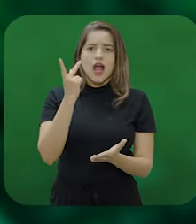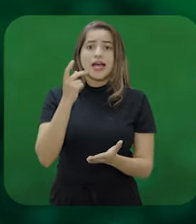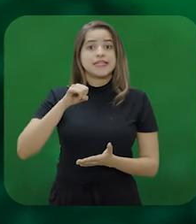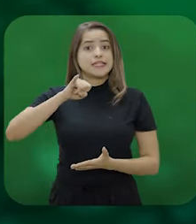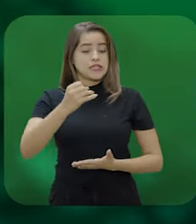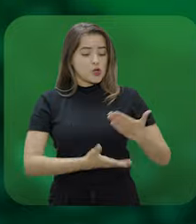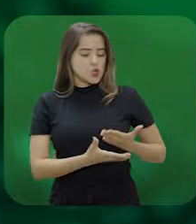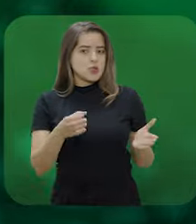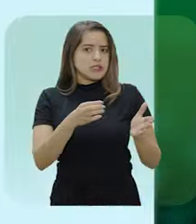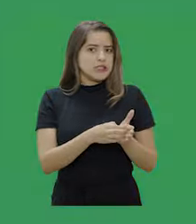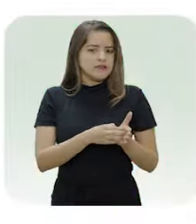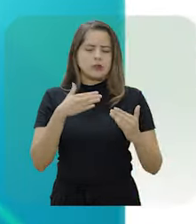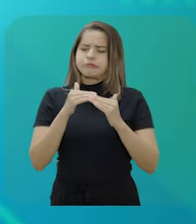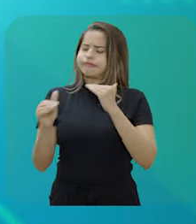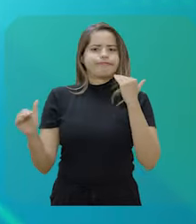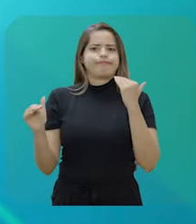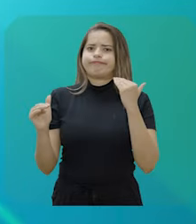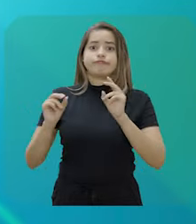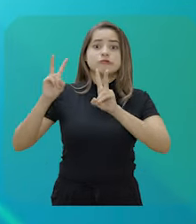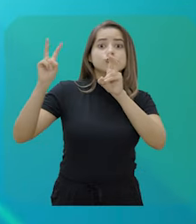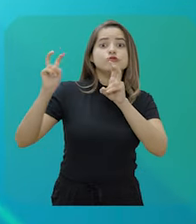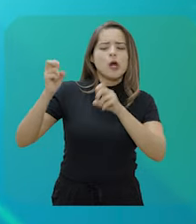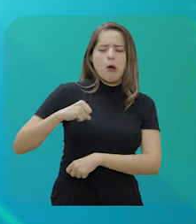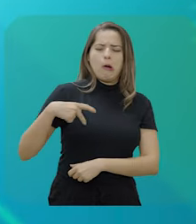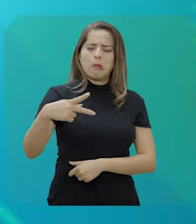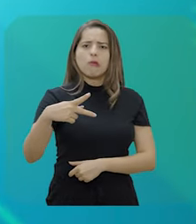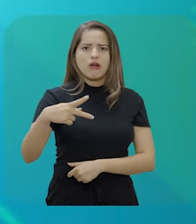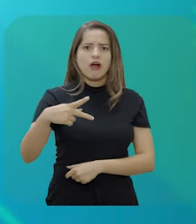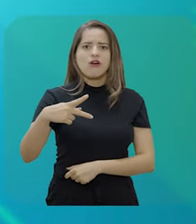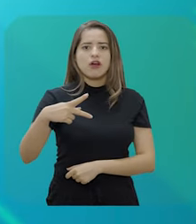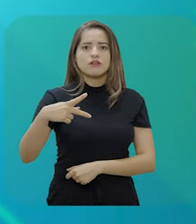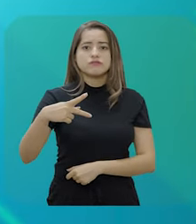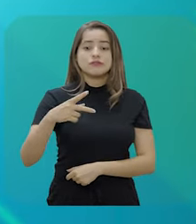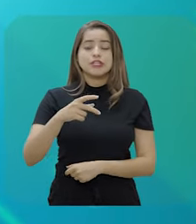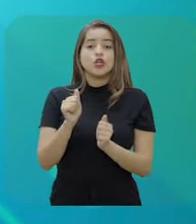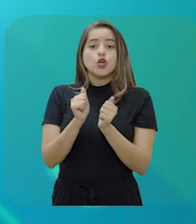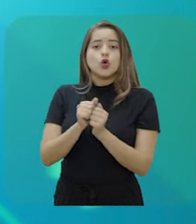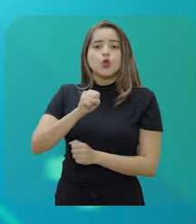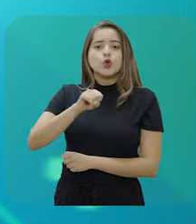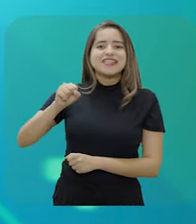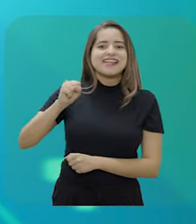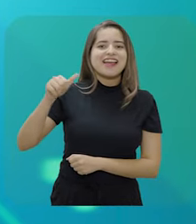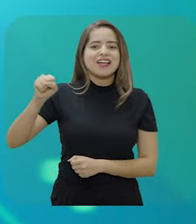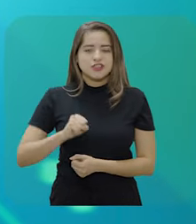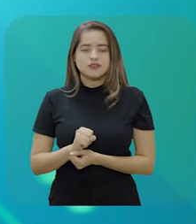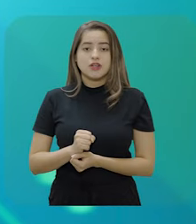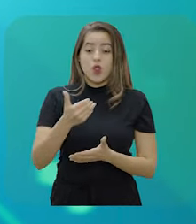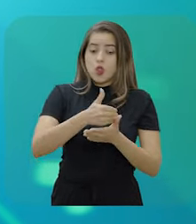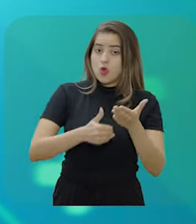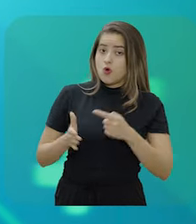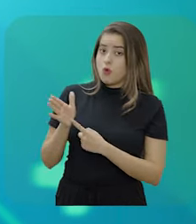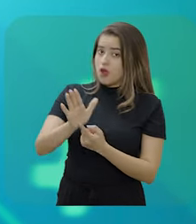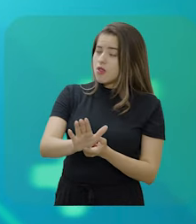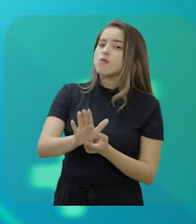realizada pelos peritos do SEI? Os princípios do contraditório e da ampla defesa são assegurados por meio da interposição